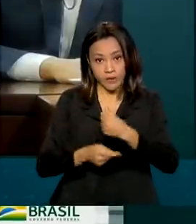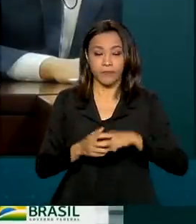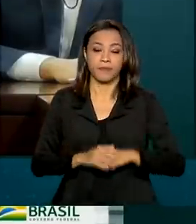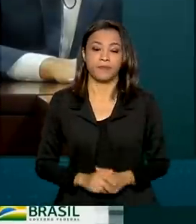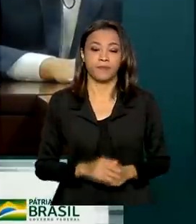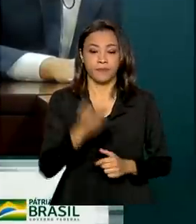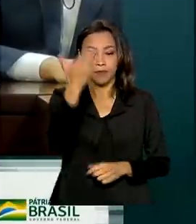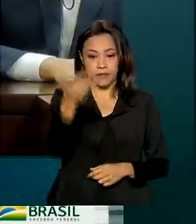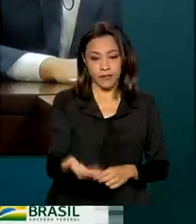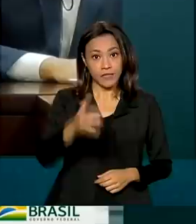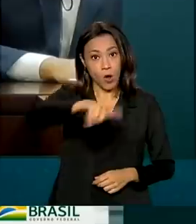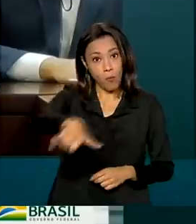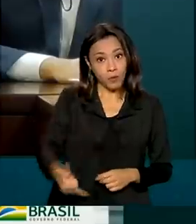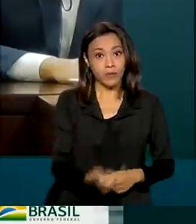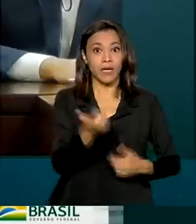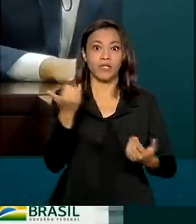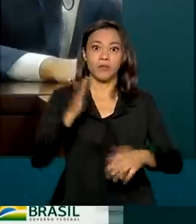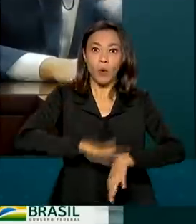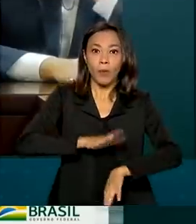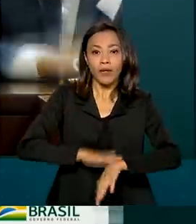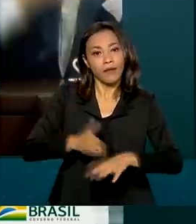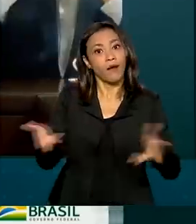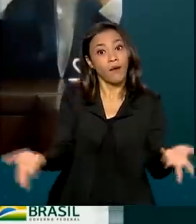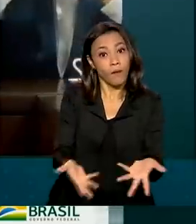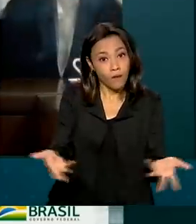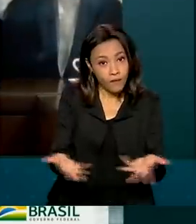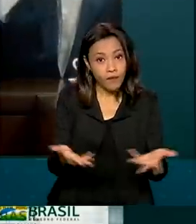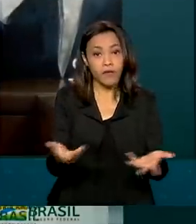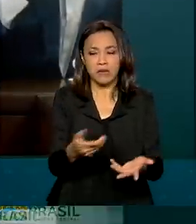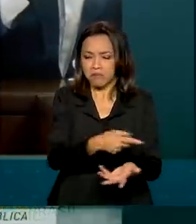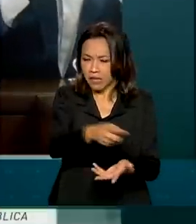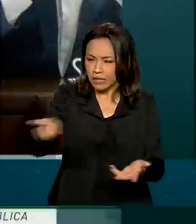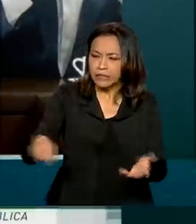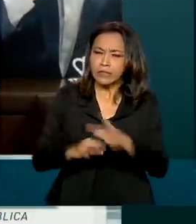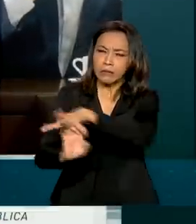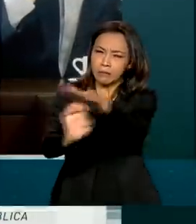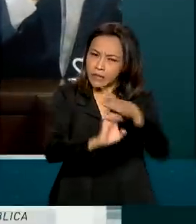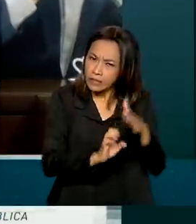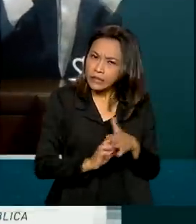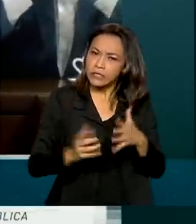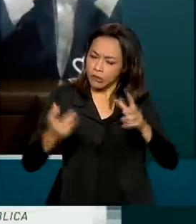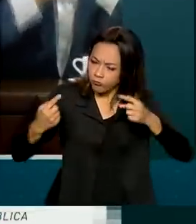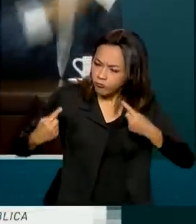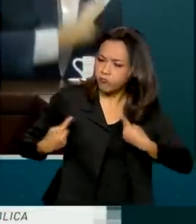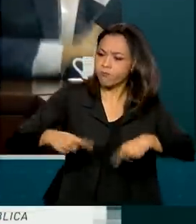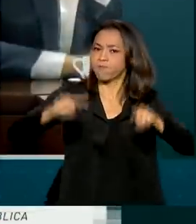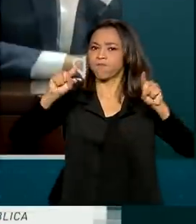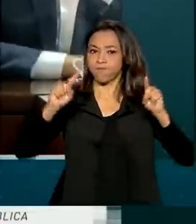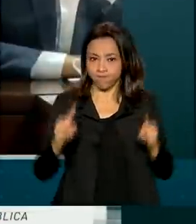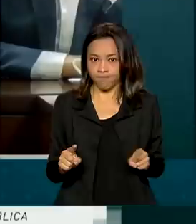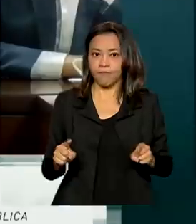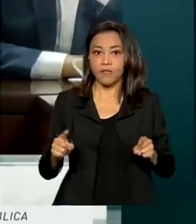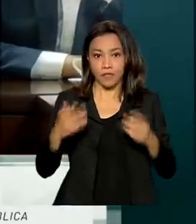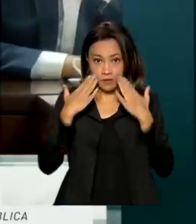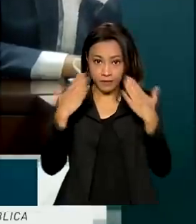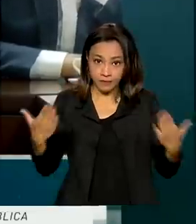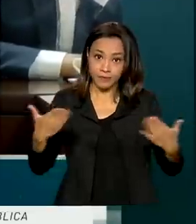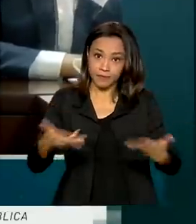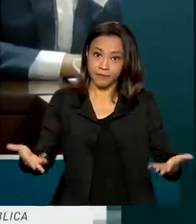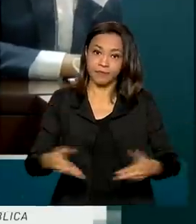oportunidade é agora para aqueles que são ousados e estão acreditando no que está sendo mostrado aqui.